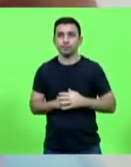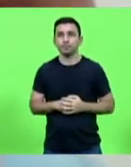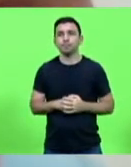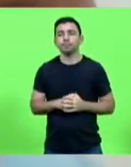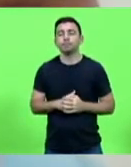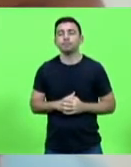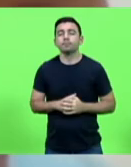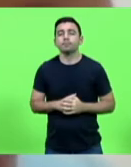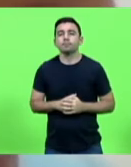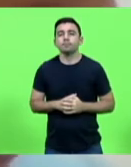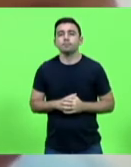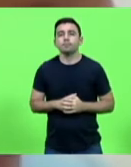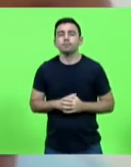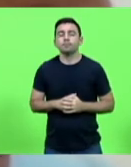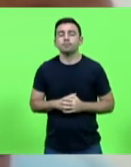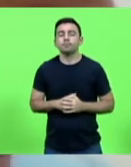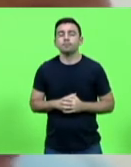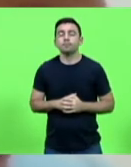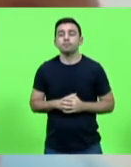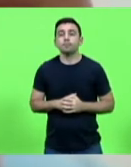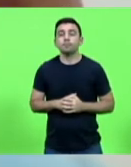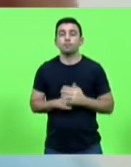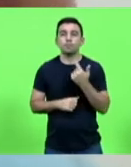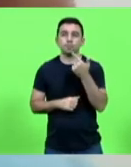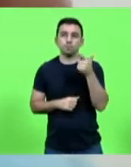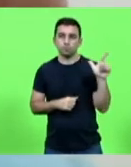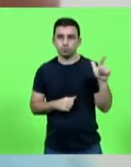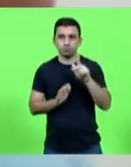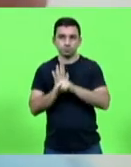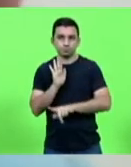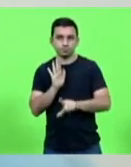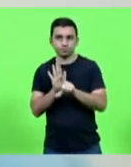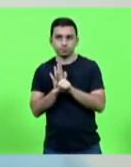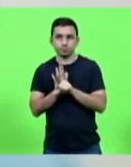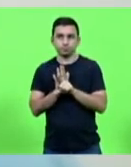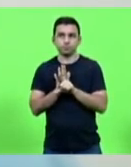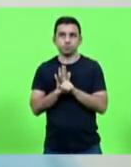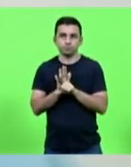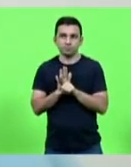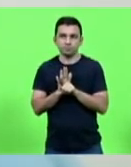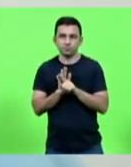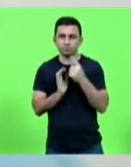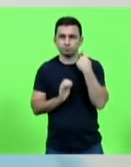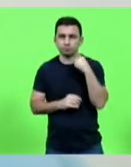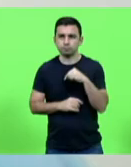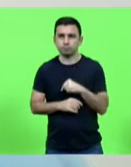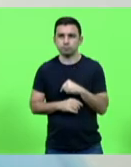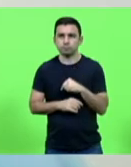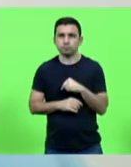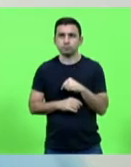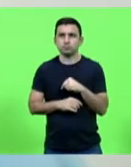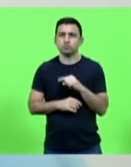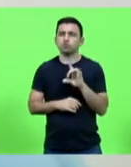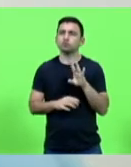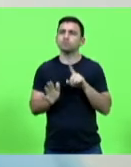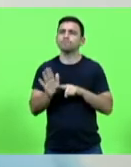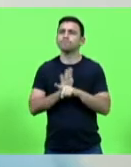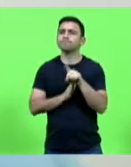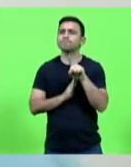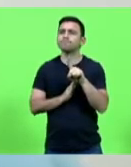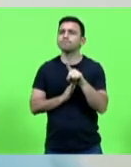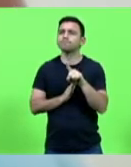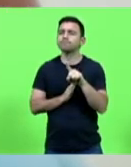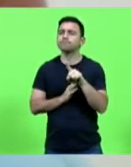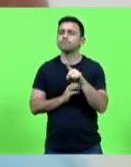Temos ainda outro projeto de lei. Deputado Silvio, só lhe fazer um pedido, o deputado